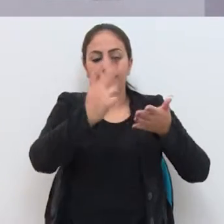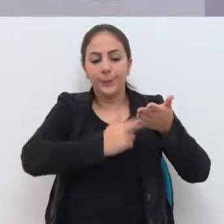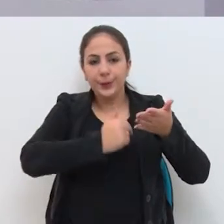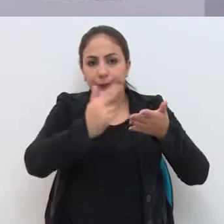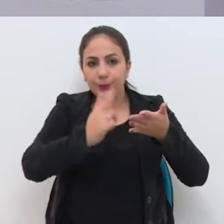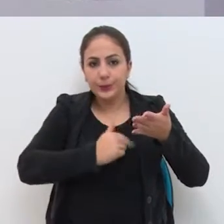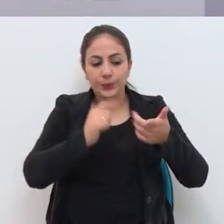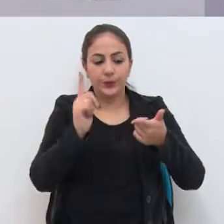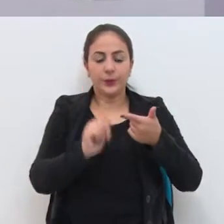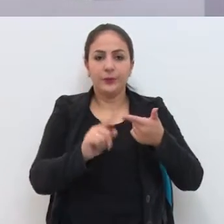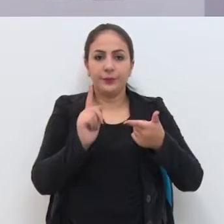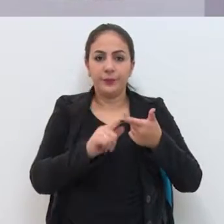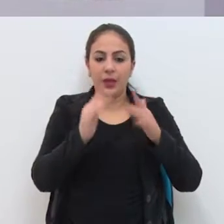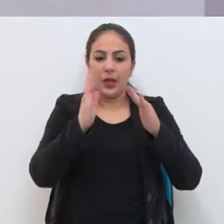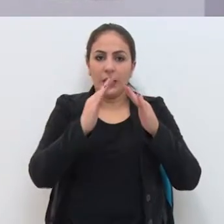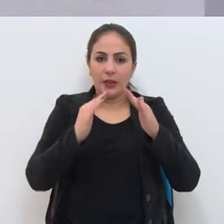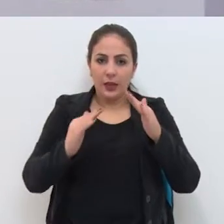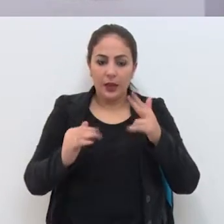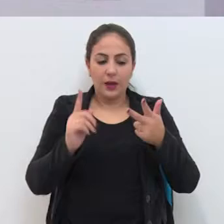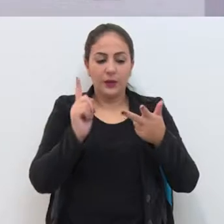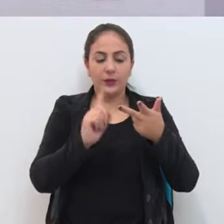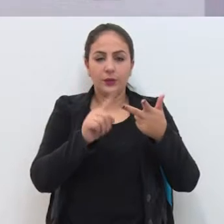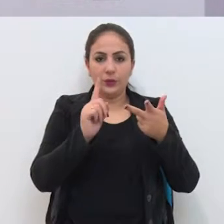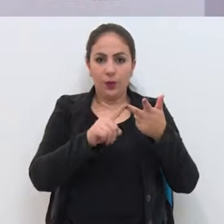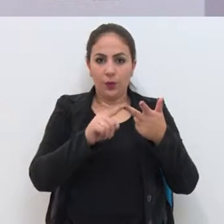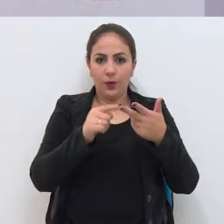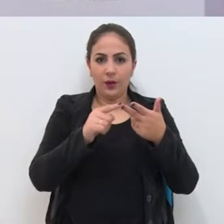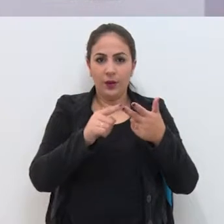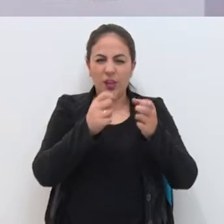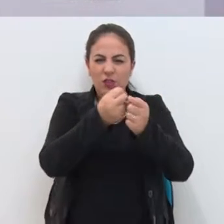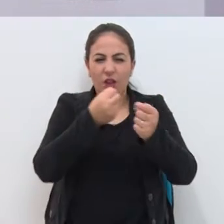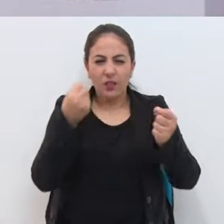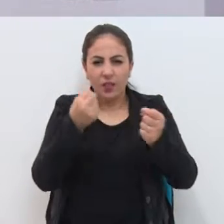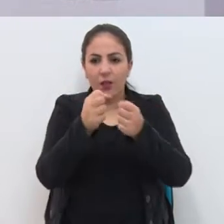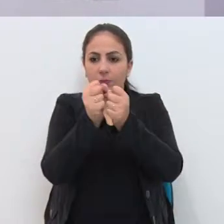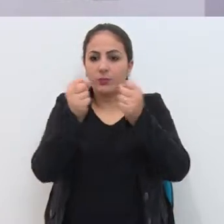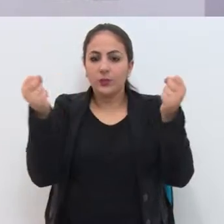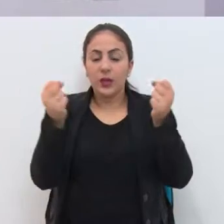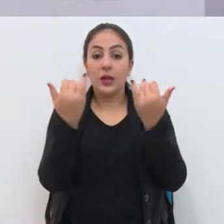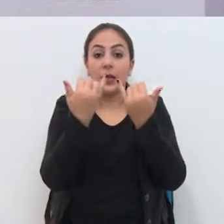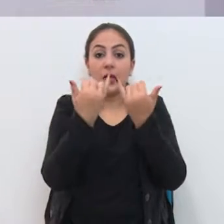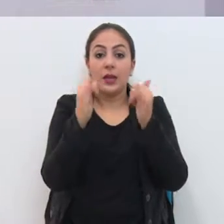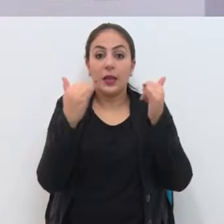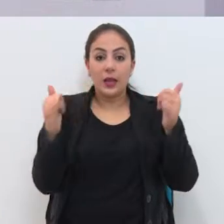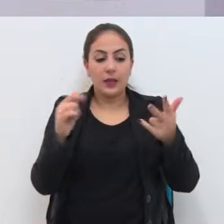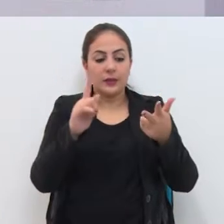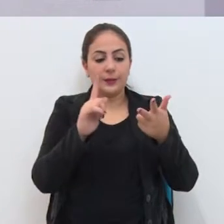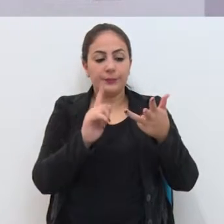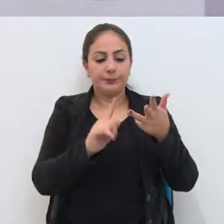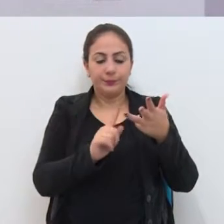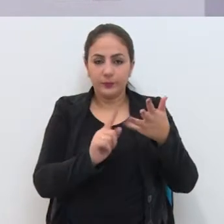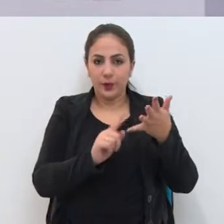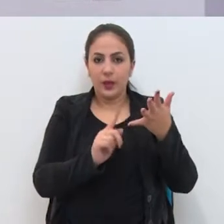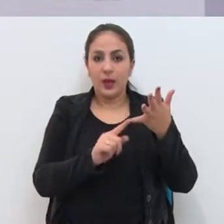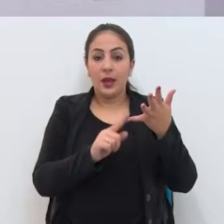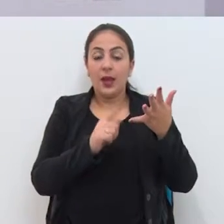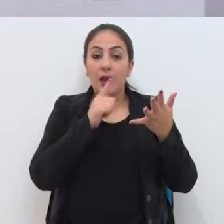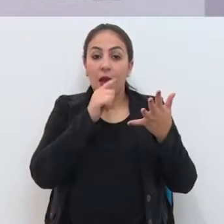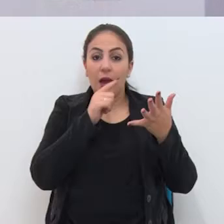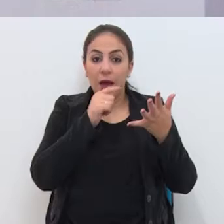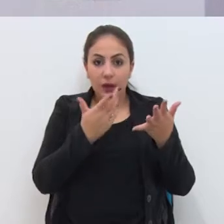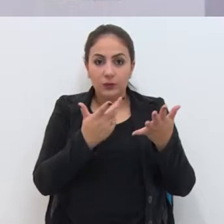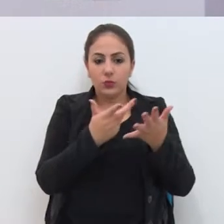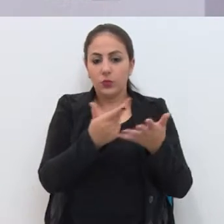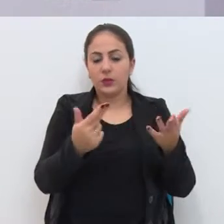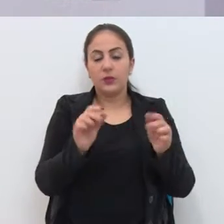pintura, manutenção do telhado, aberturas, parte elétrica e hidráulica Sejam feitas